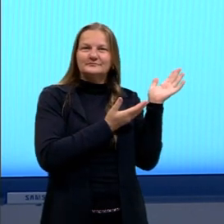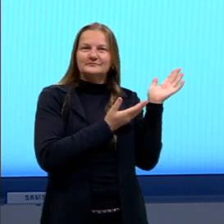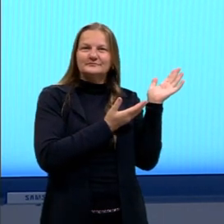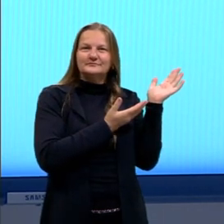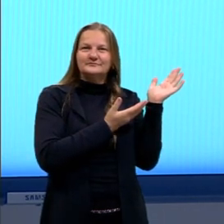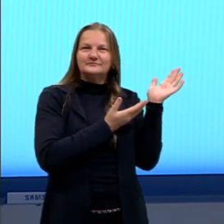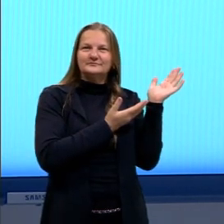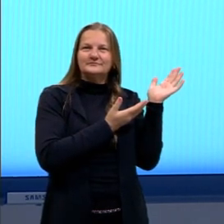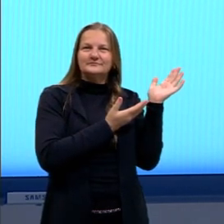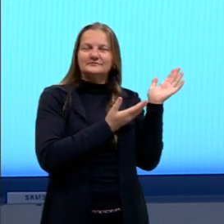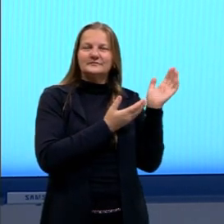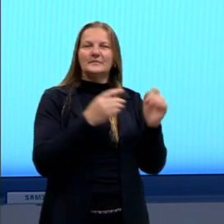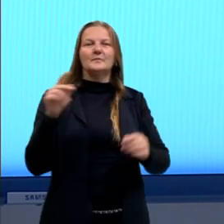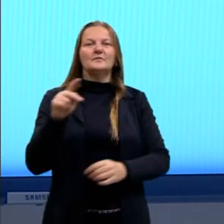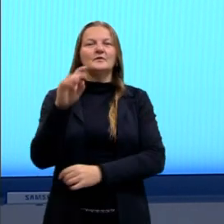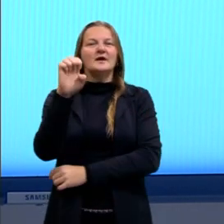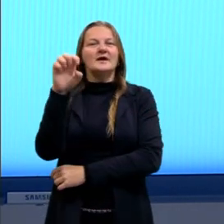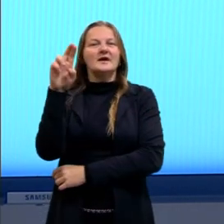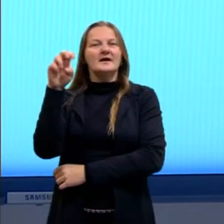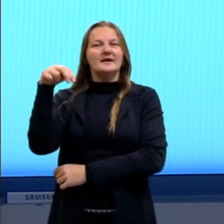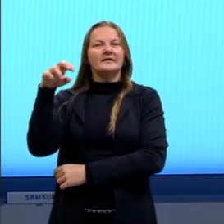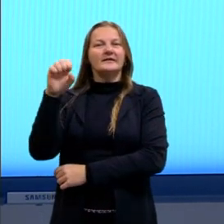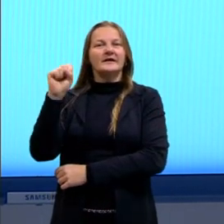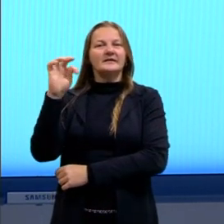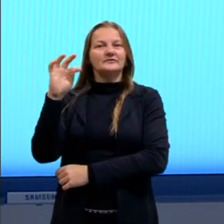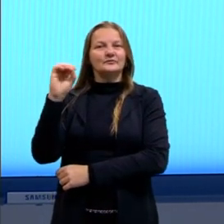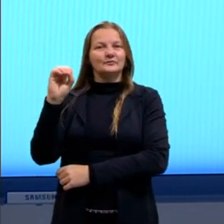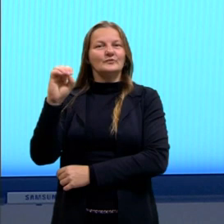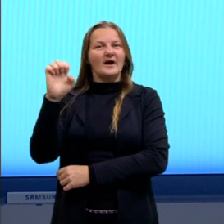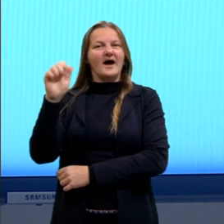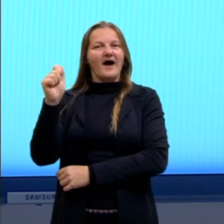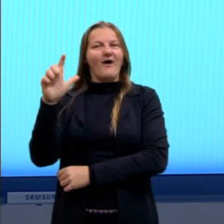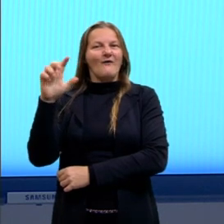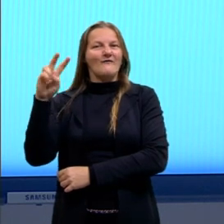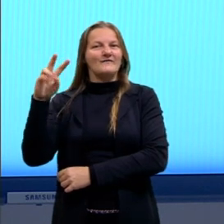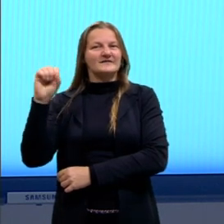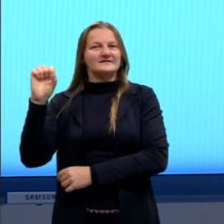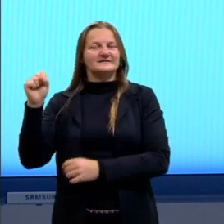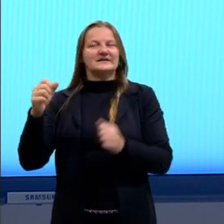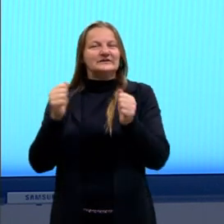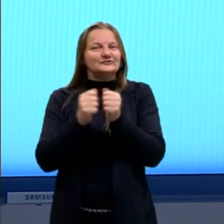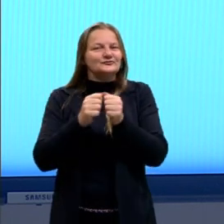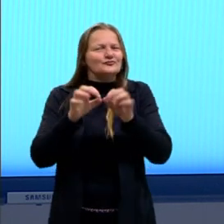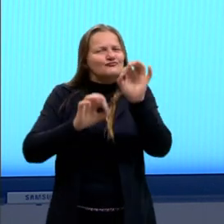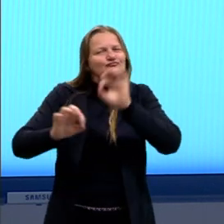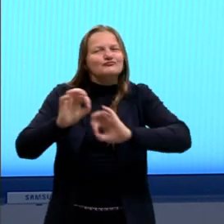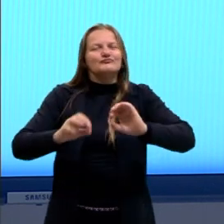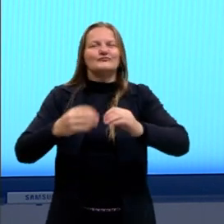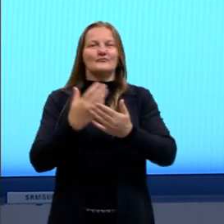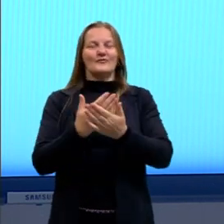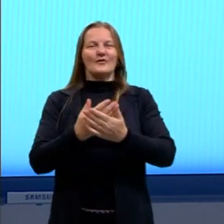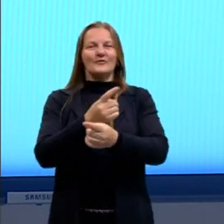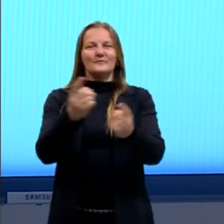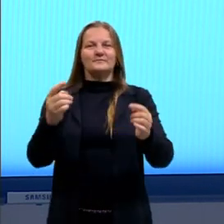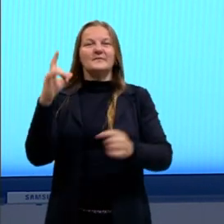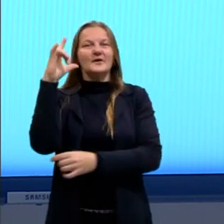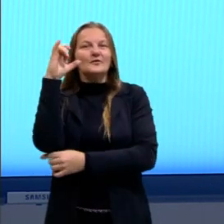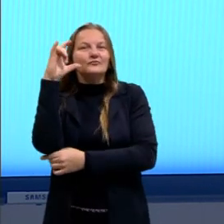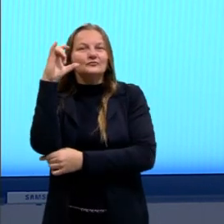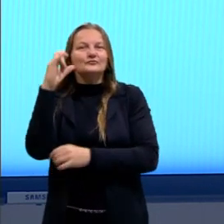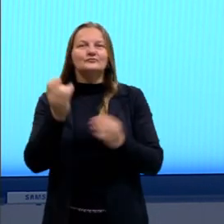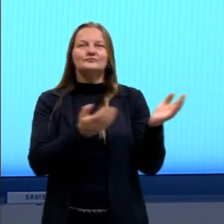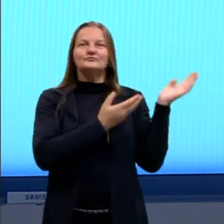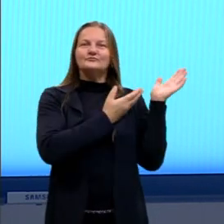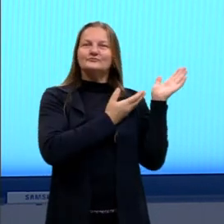contatos, eu e o professor Ernesto Luiz Alves, bolamos essas aulas aí para vocês. Instagram, Douglas